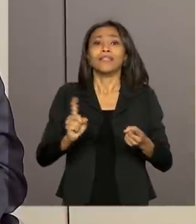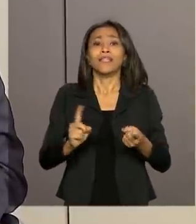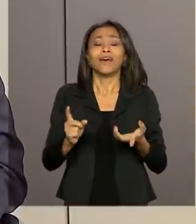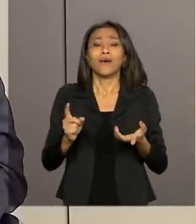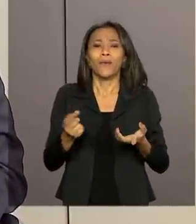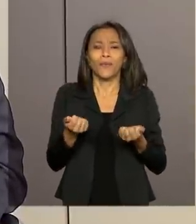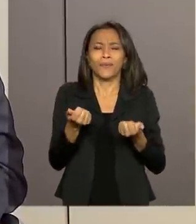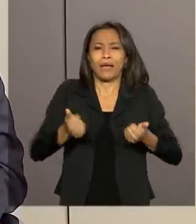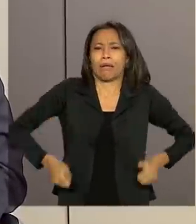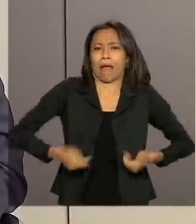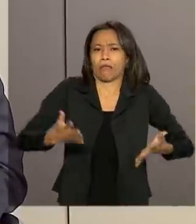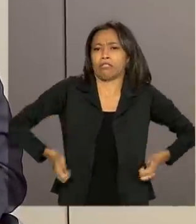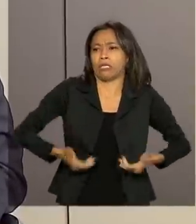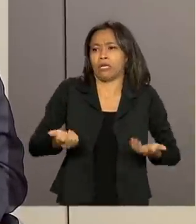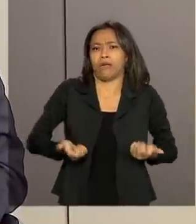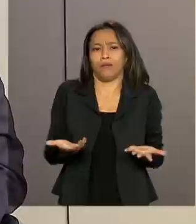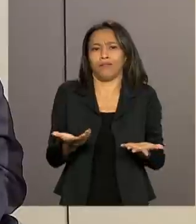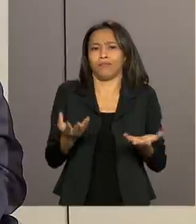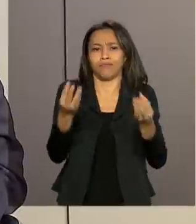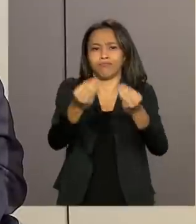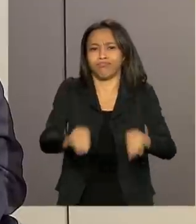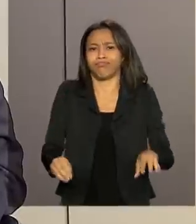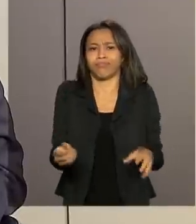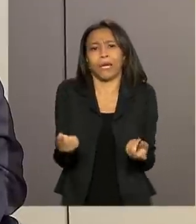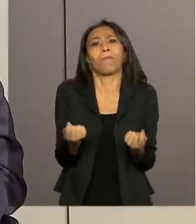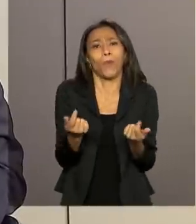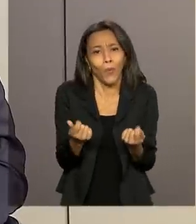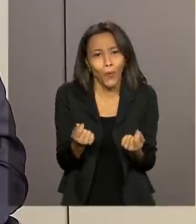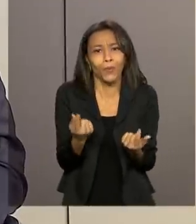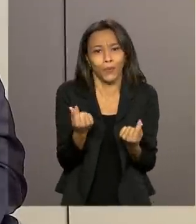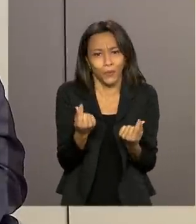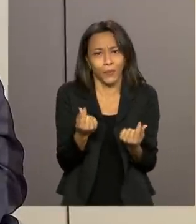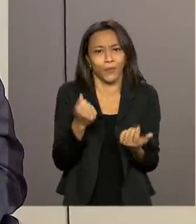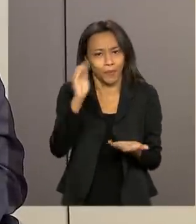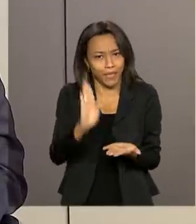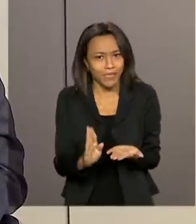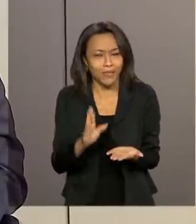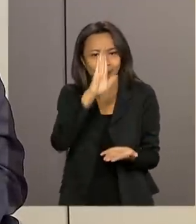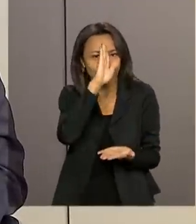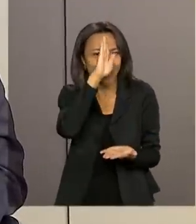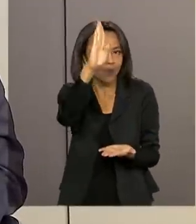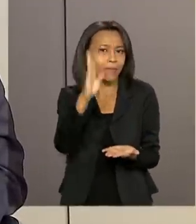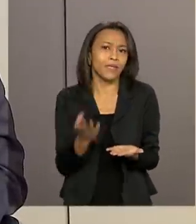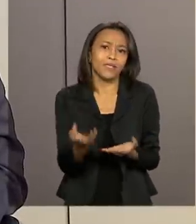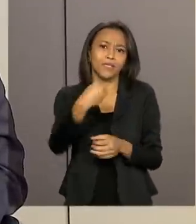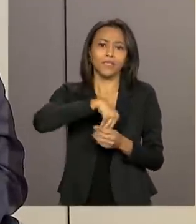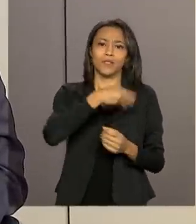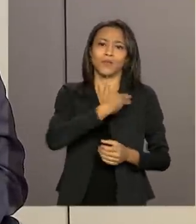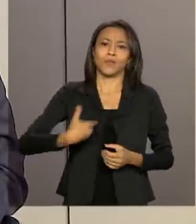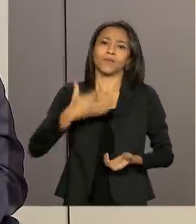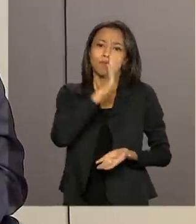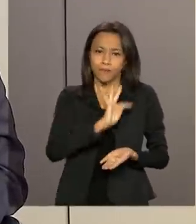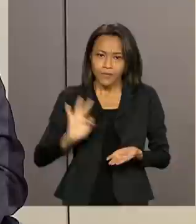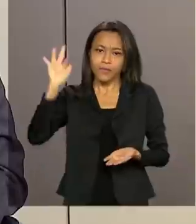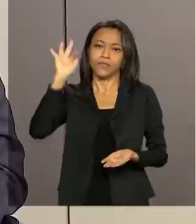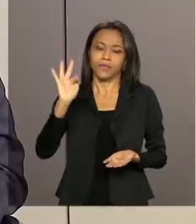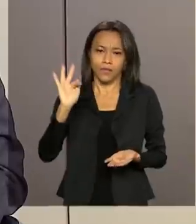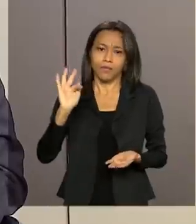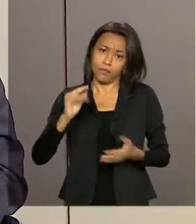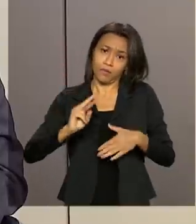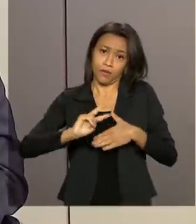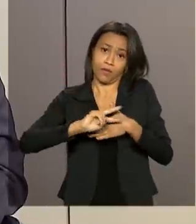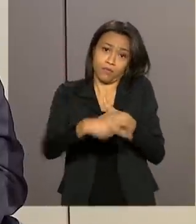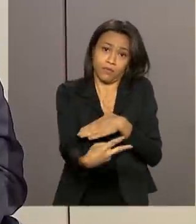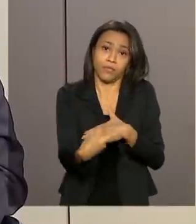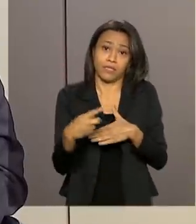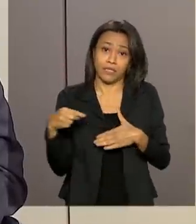extremamente escasso aqui no nosso país, principalmente para o governo federal, e, consequentemente,